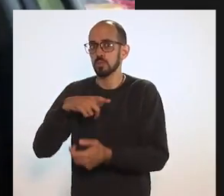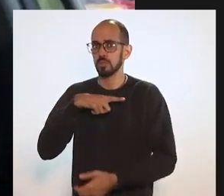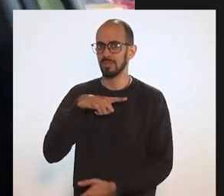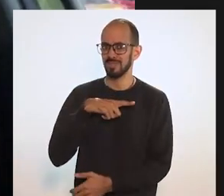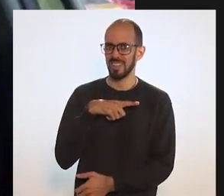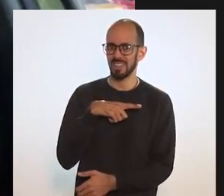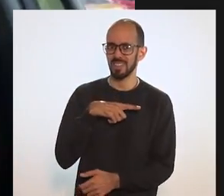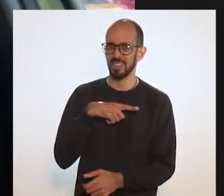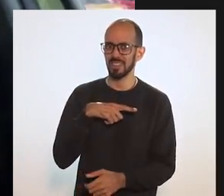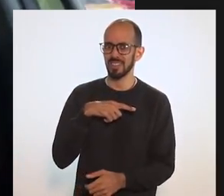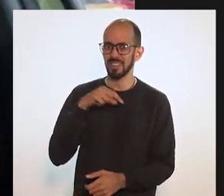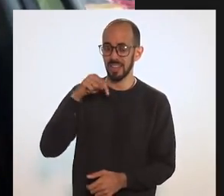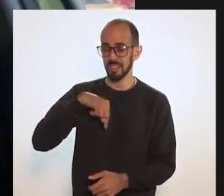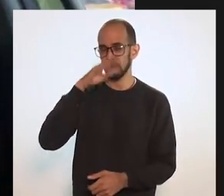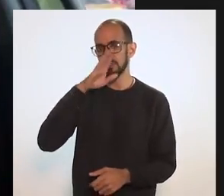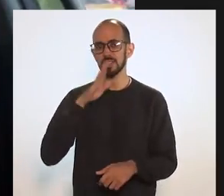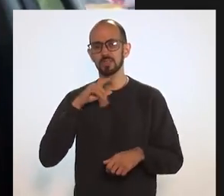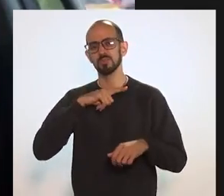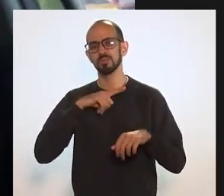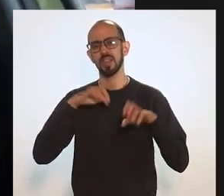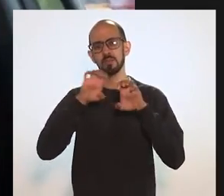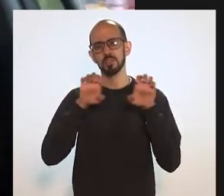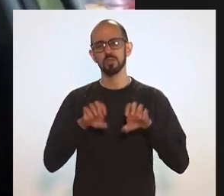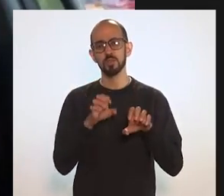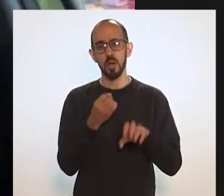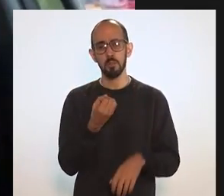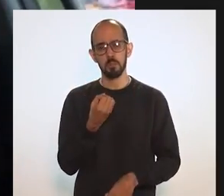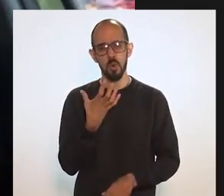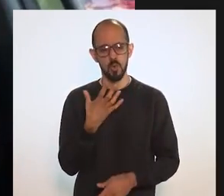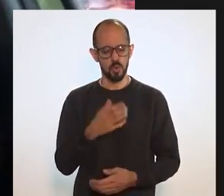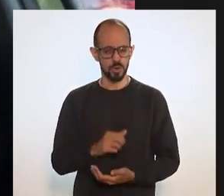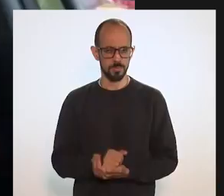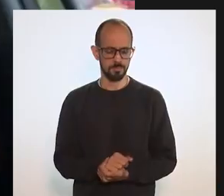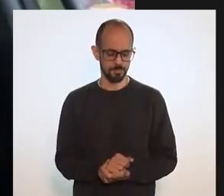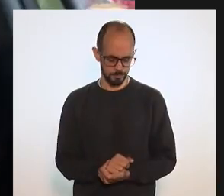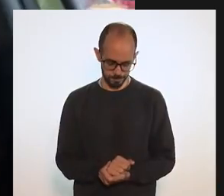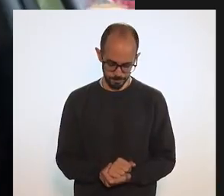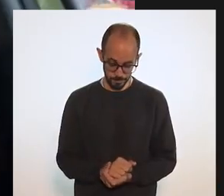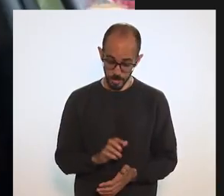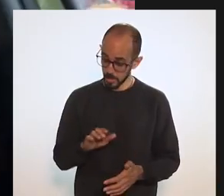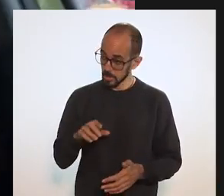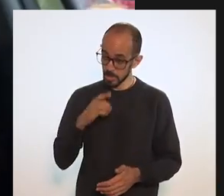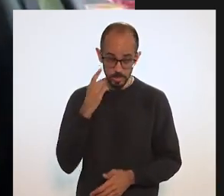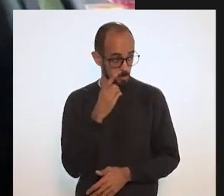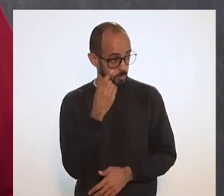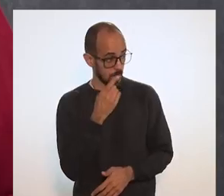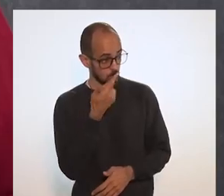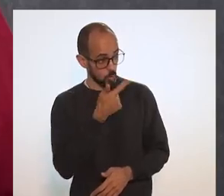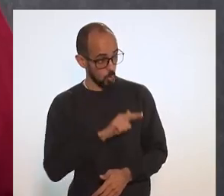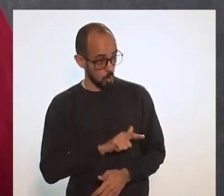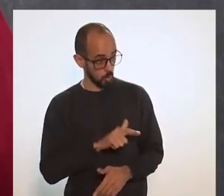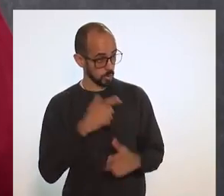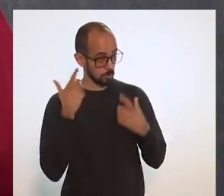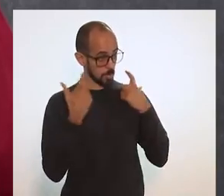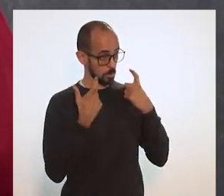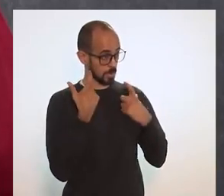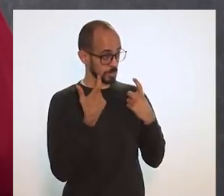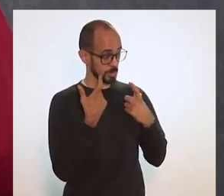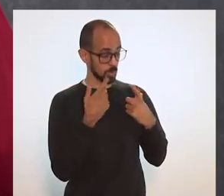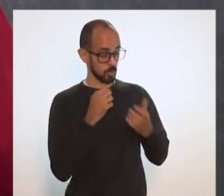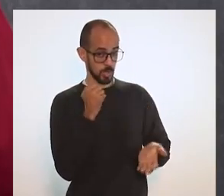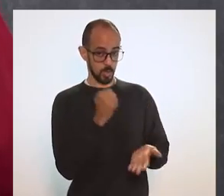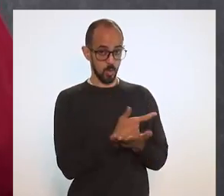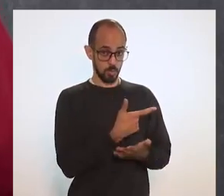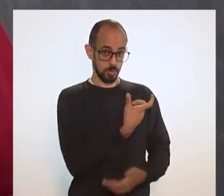Então, gente de fato tem uma estrutura muito boa montada e ela tem que ser fortalecida. É, deputado, e uma outra preocupação